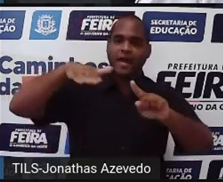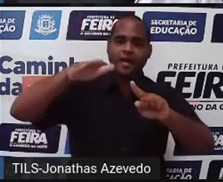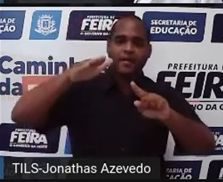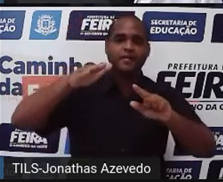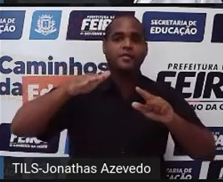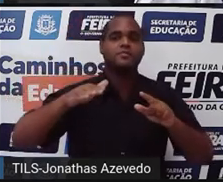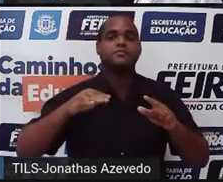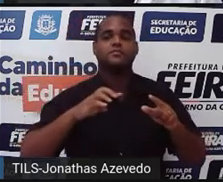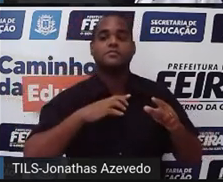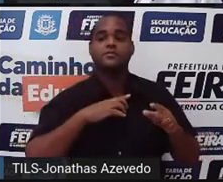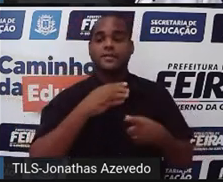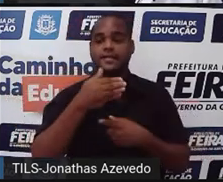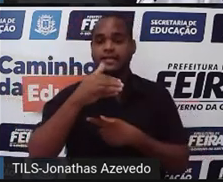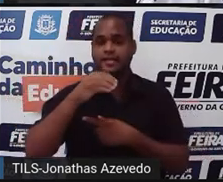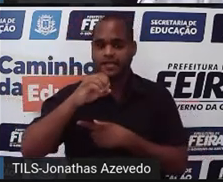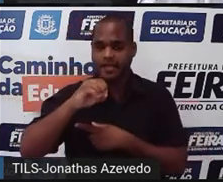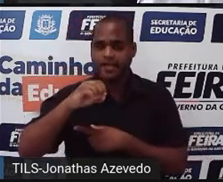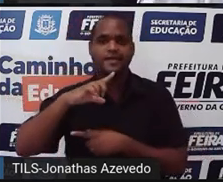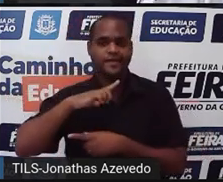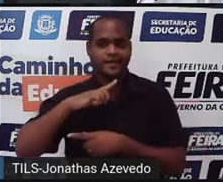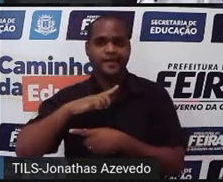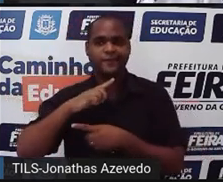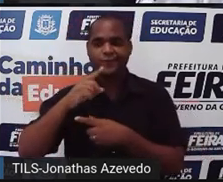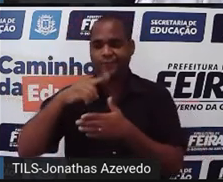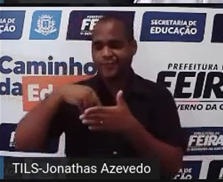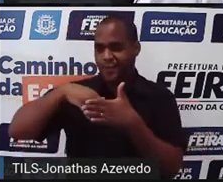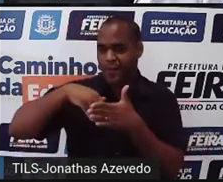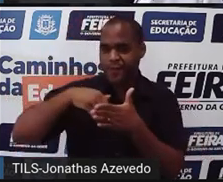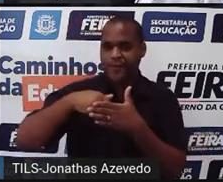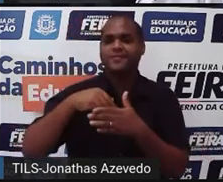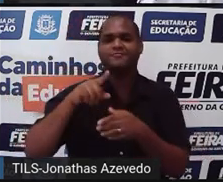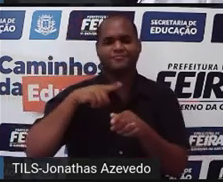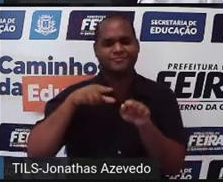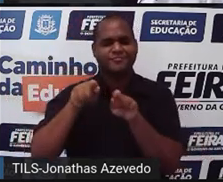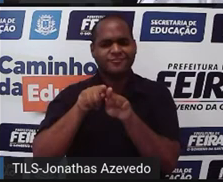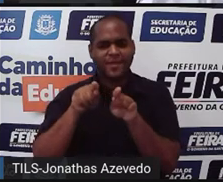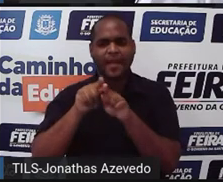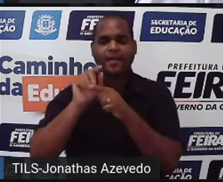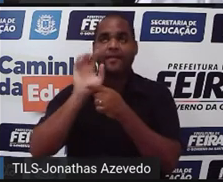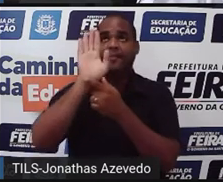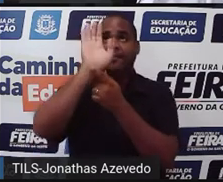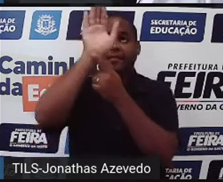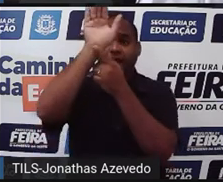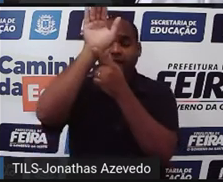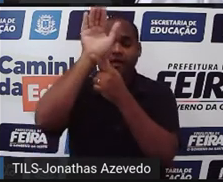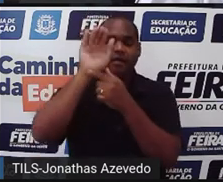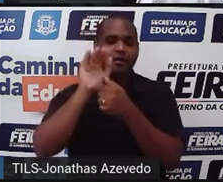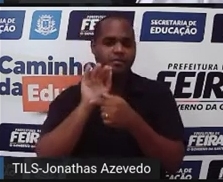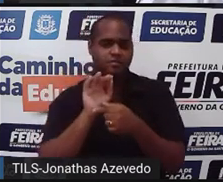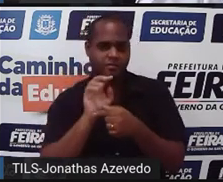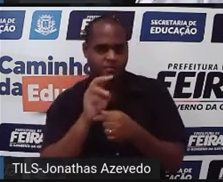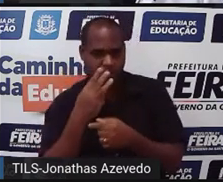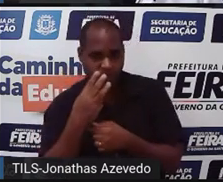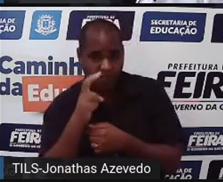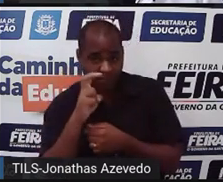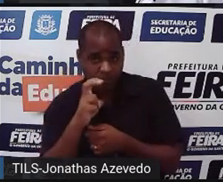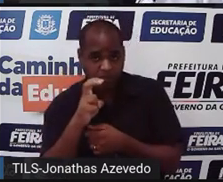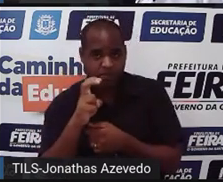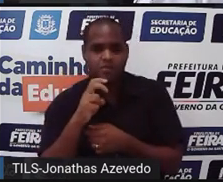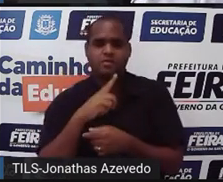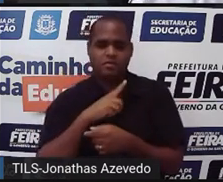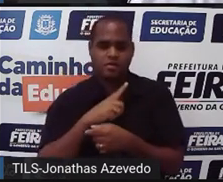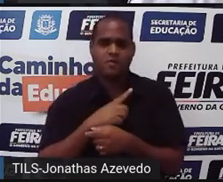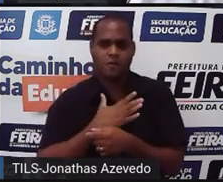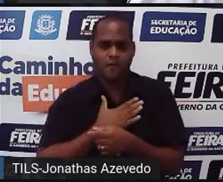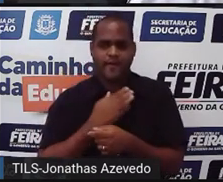gostam de futebol e basquete, 5 gostam desses três esportes.